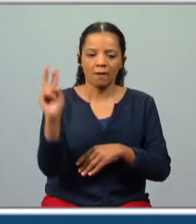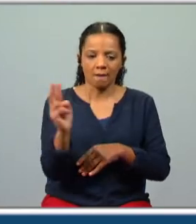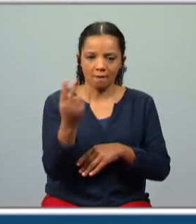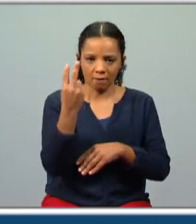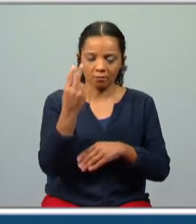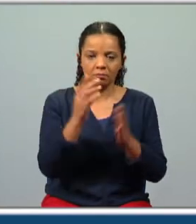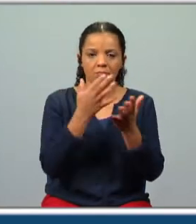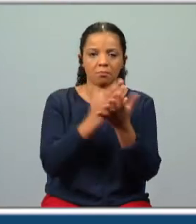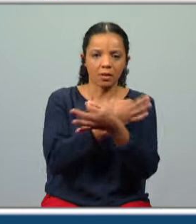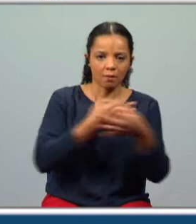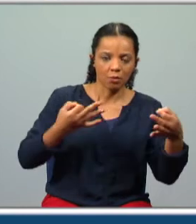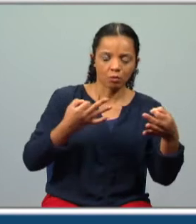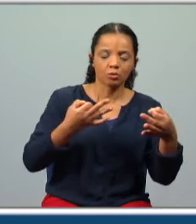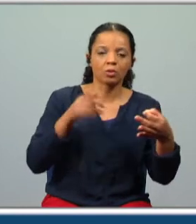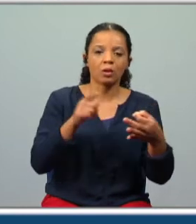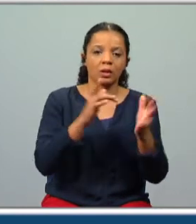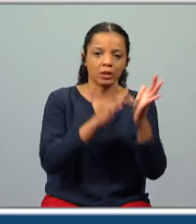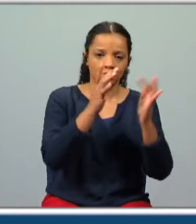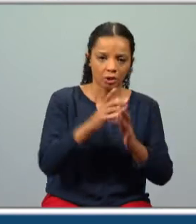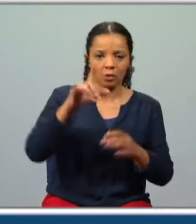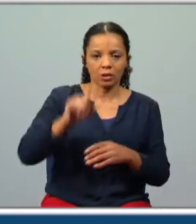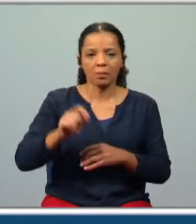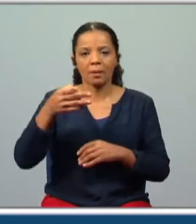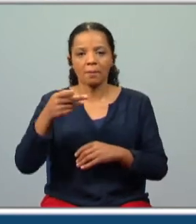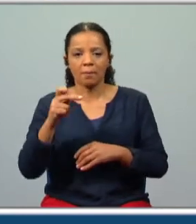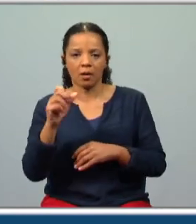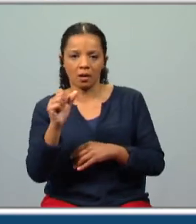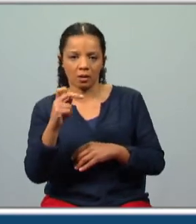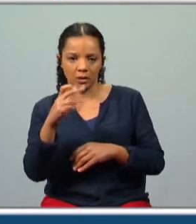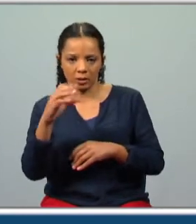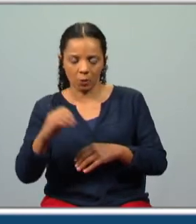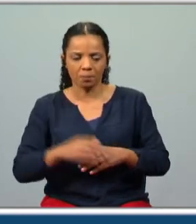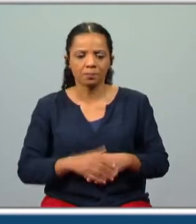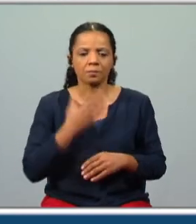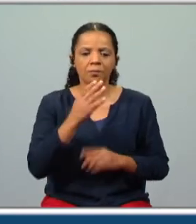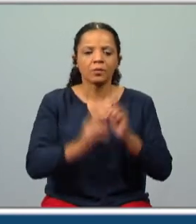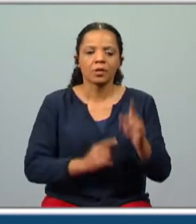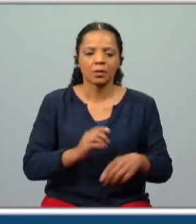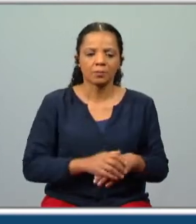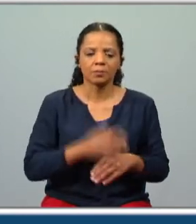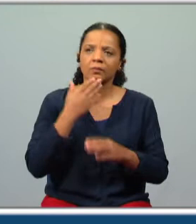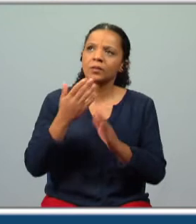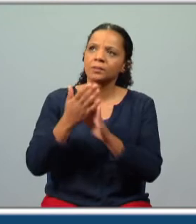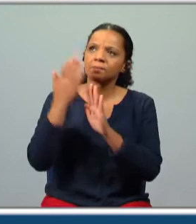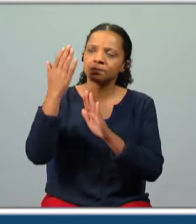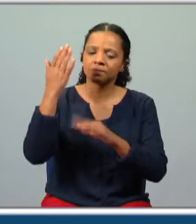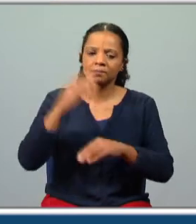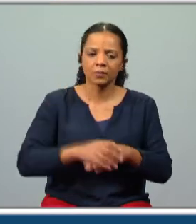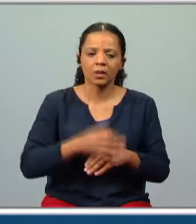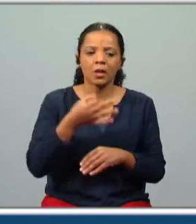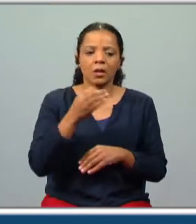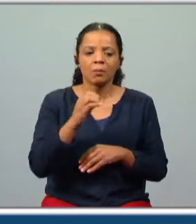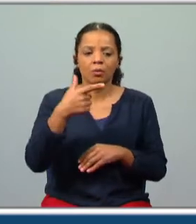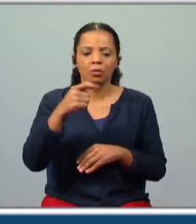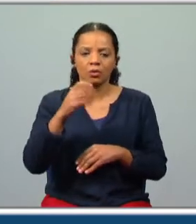maravilhoso cristão e do maravilhoso pagão. Então, o que é que ele pede? Repara! Ó potestade sublimada, portanto,